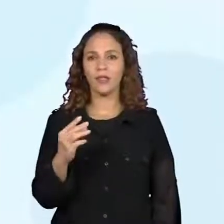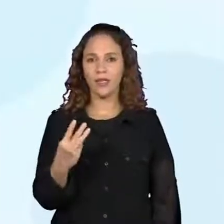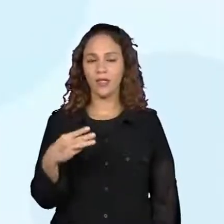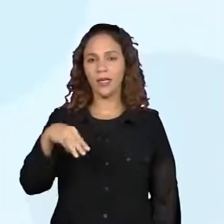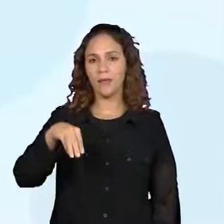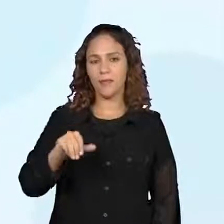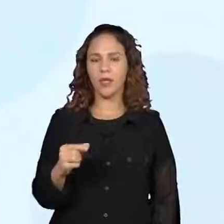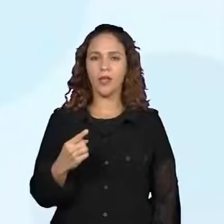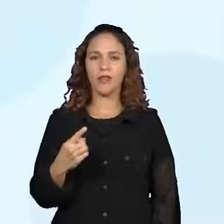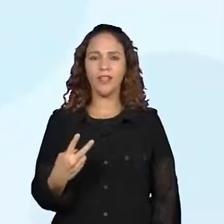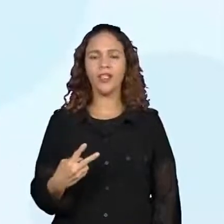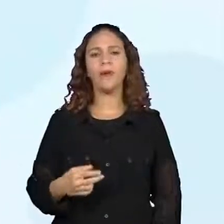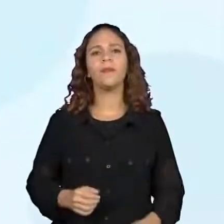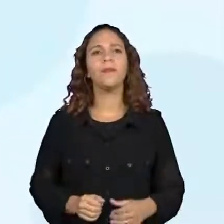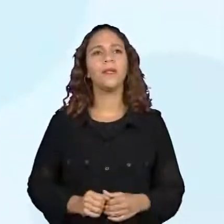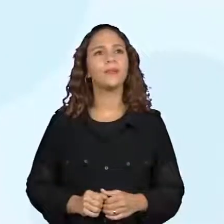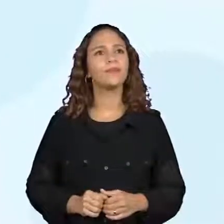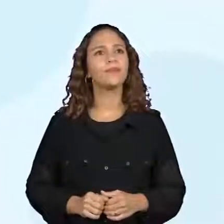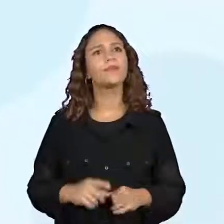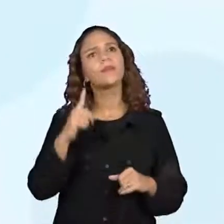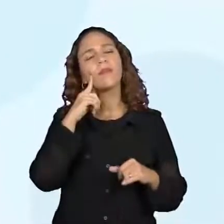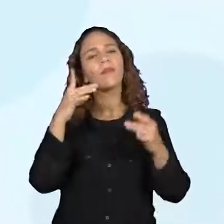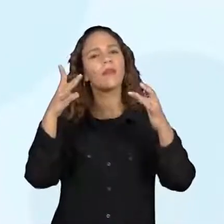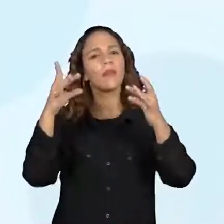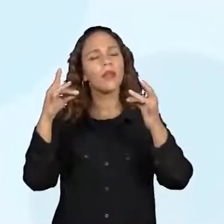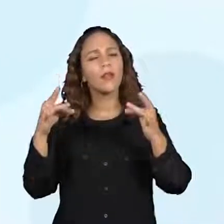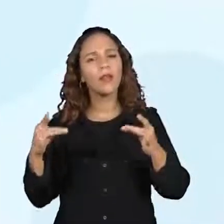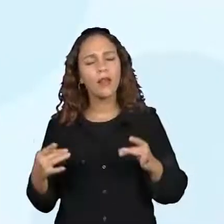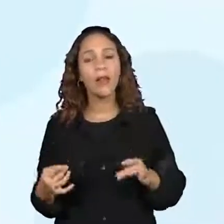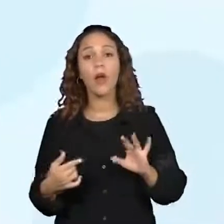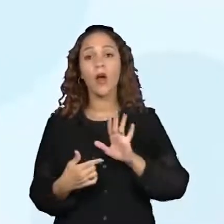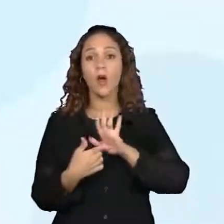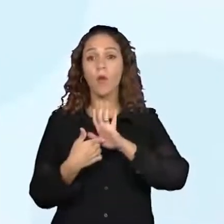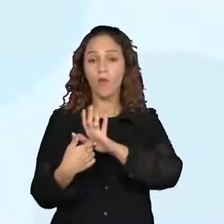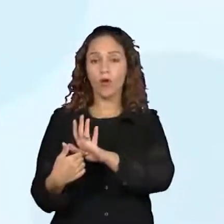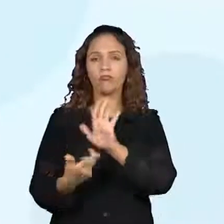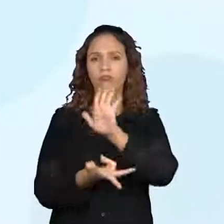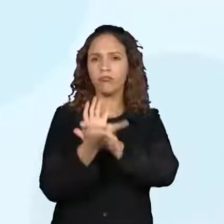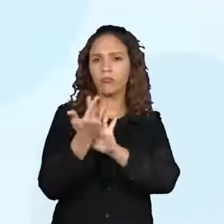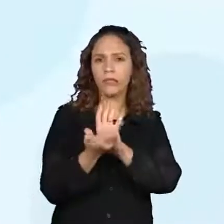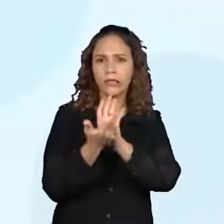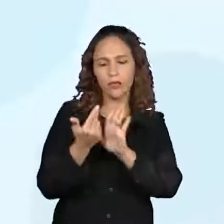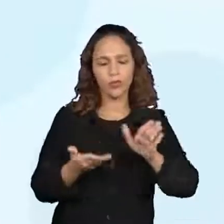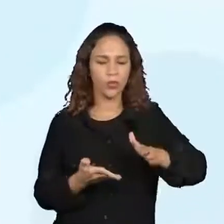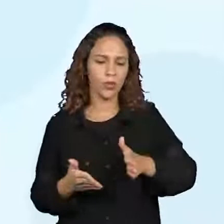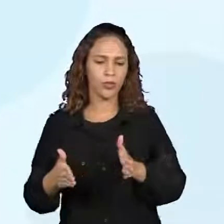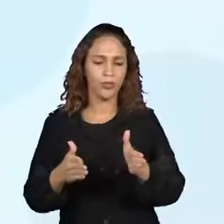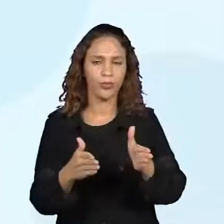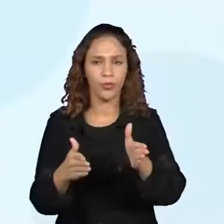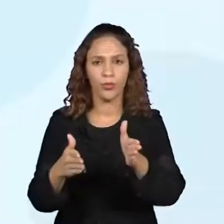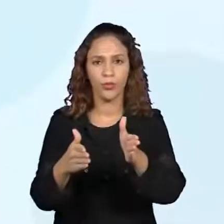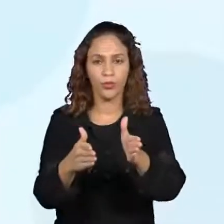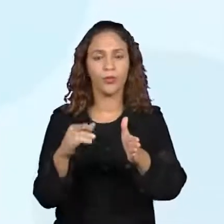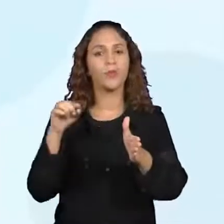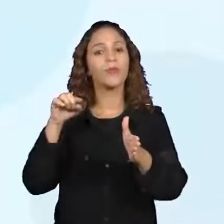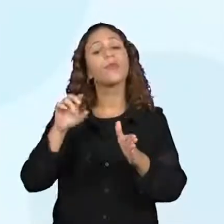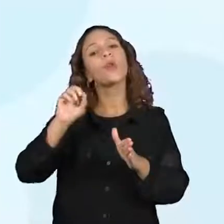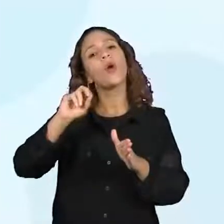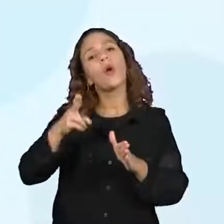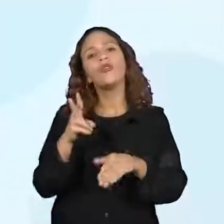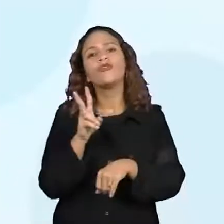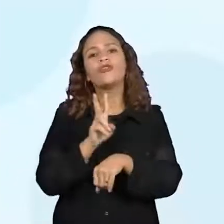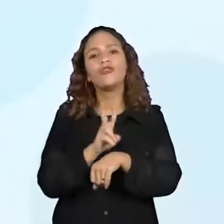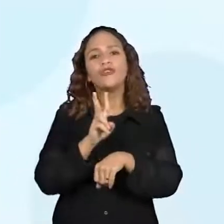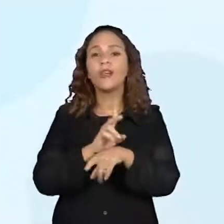EF03MA12 Descrever e representar por meio de esboços de trajetos ou utilizando croquis e